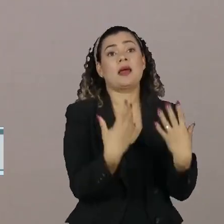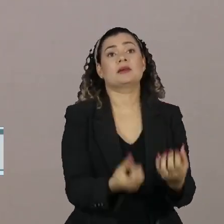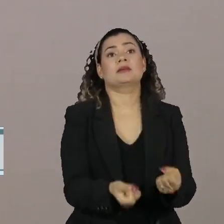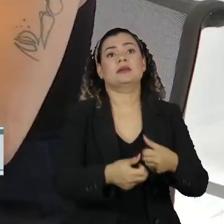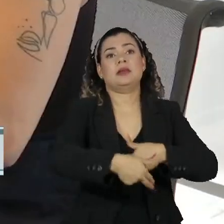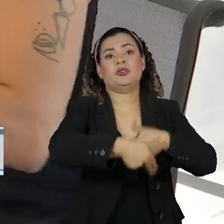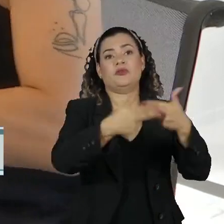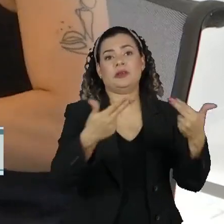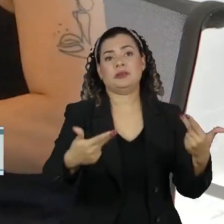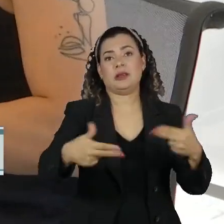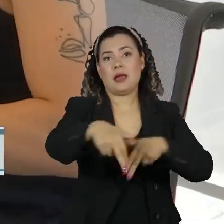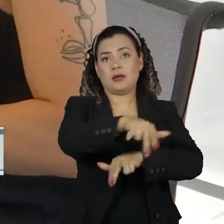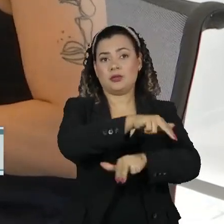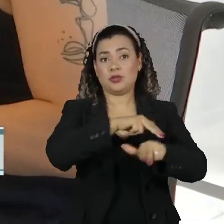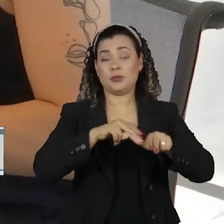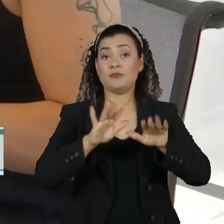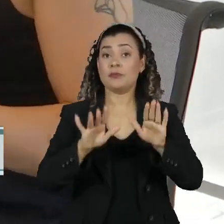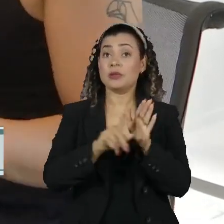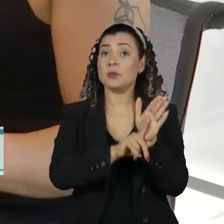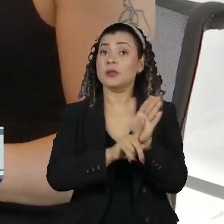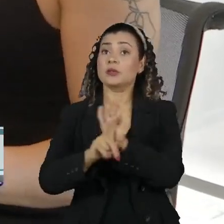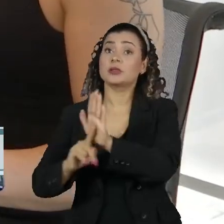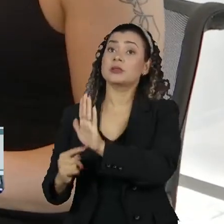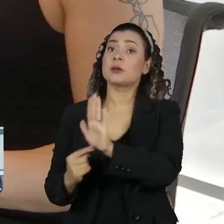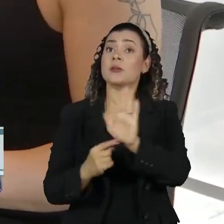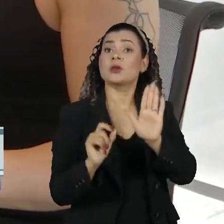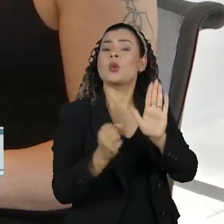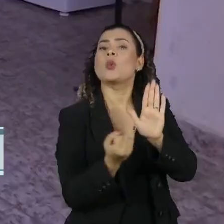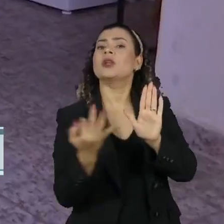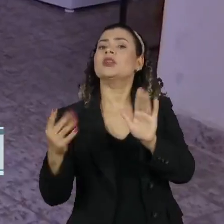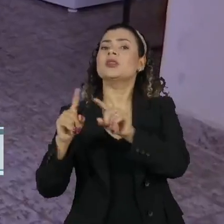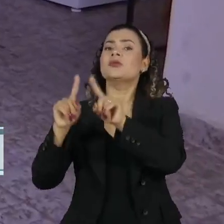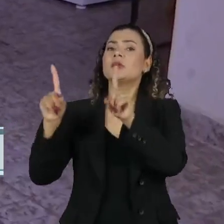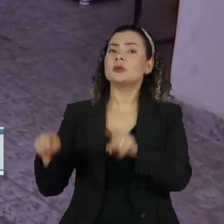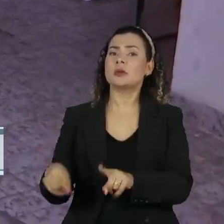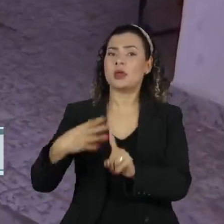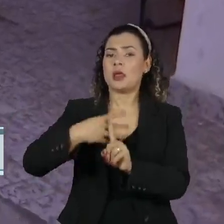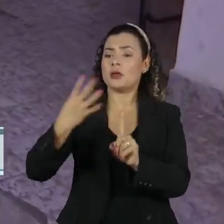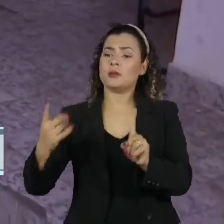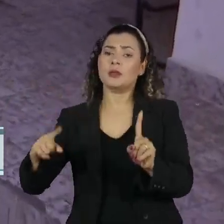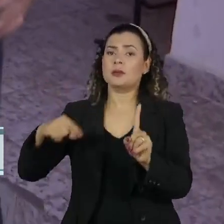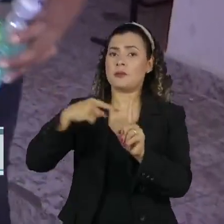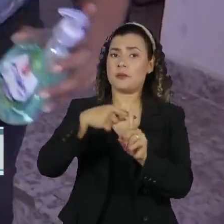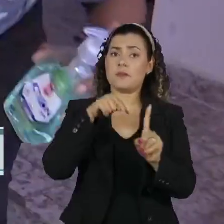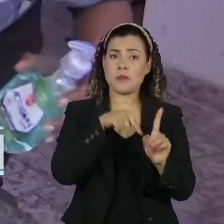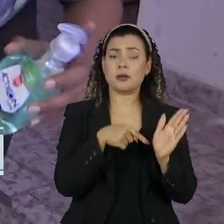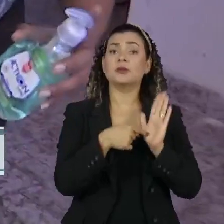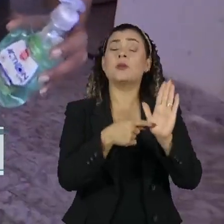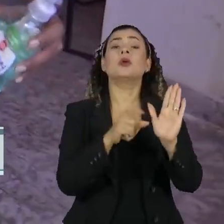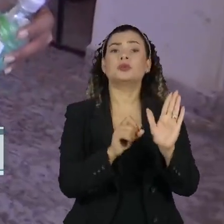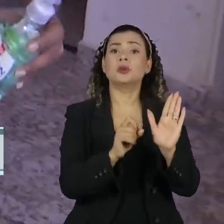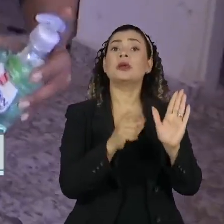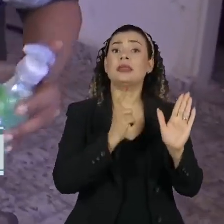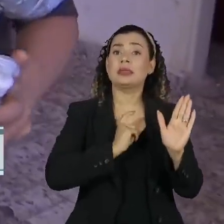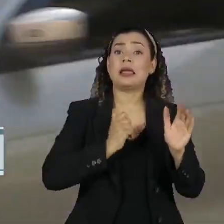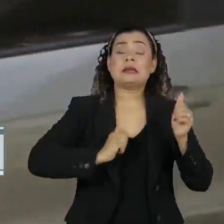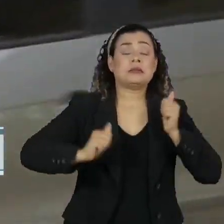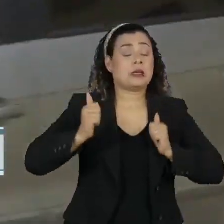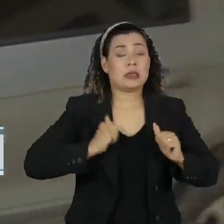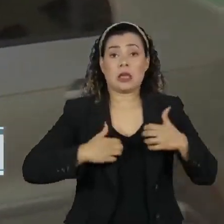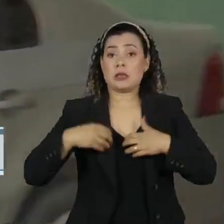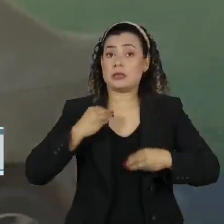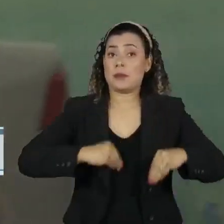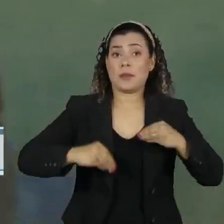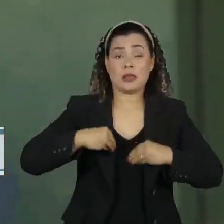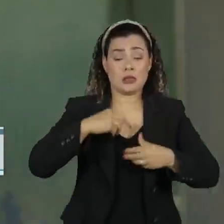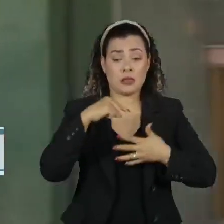dentro do ambiente. A pesquisa apontou ainda que o número de funcionários LGBTQIA+, que apresenta quadros graves de ansiedade e